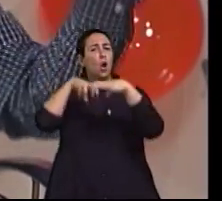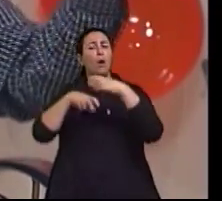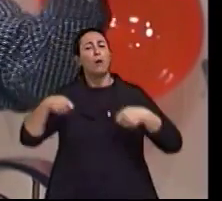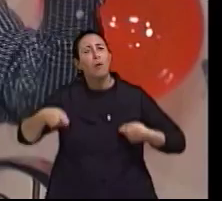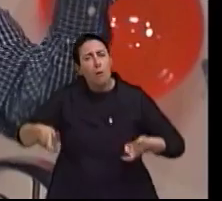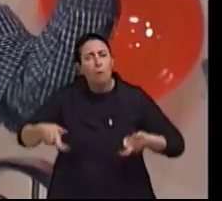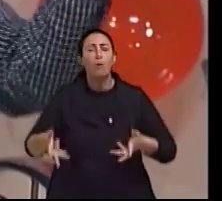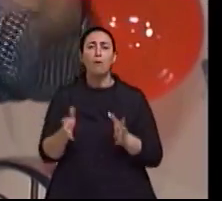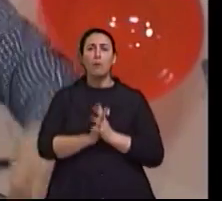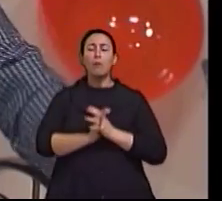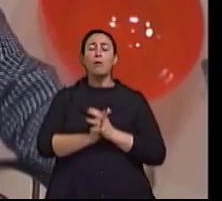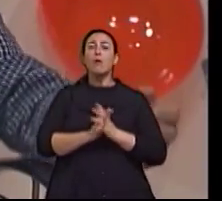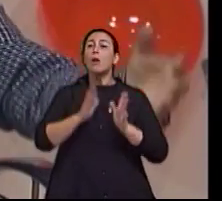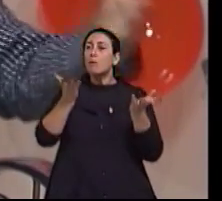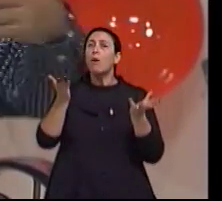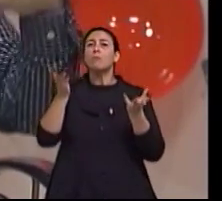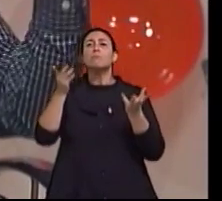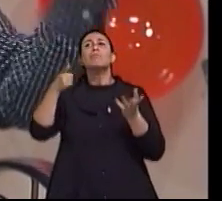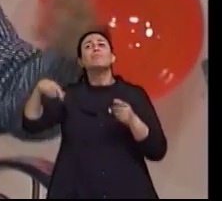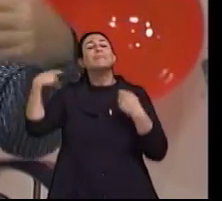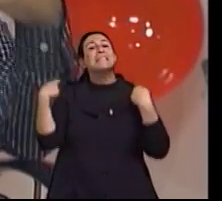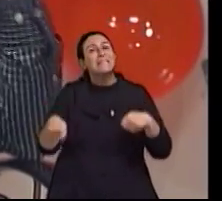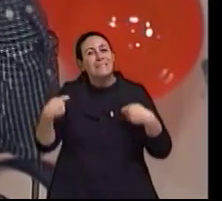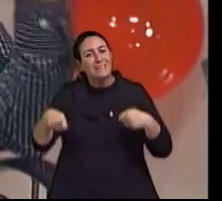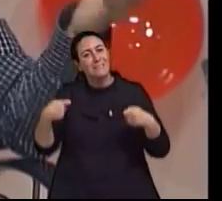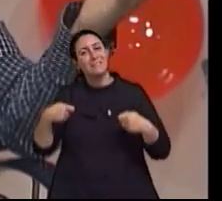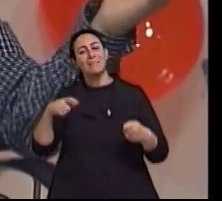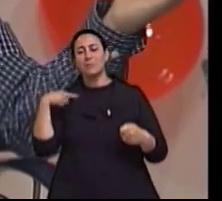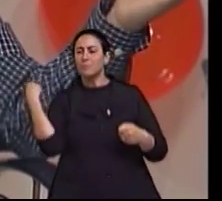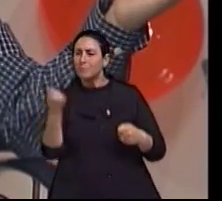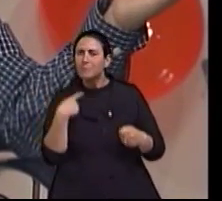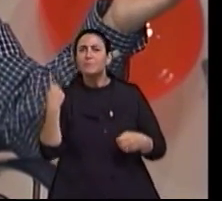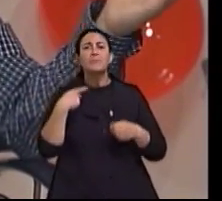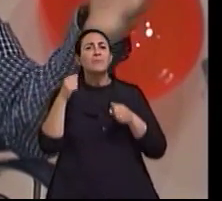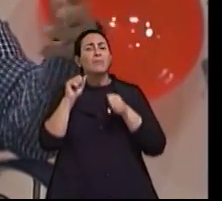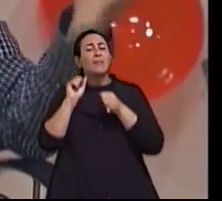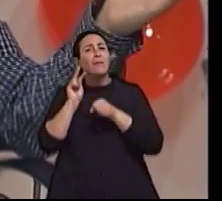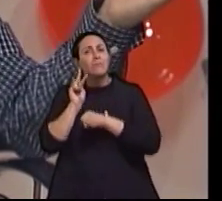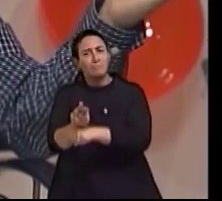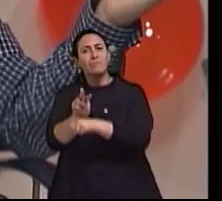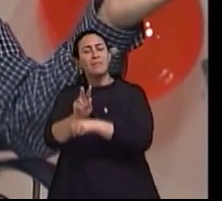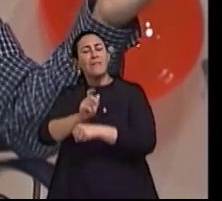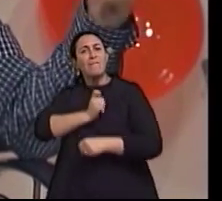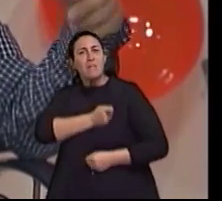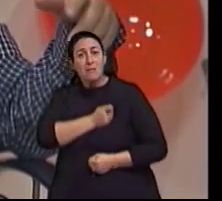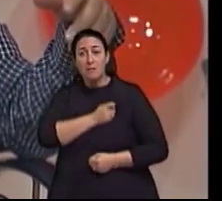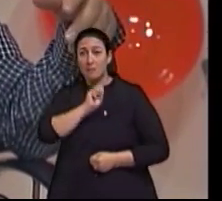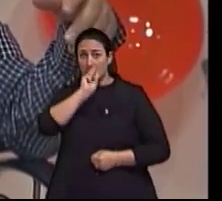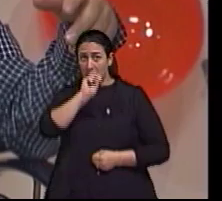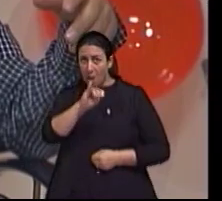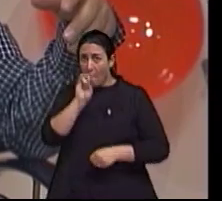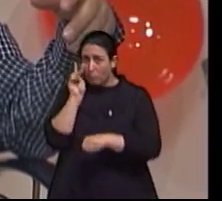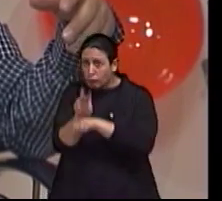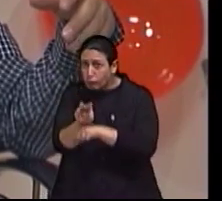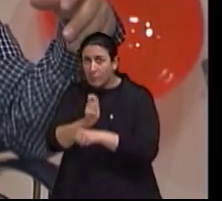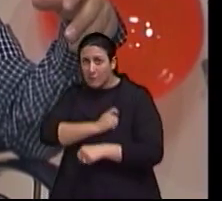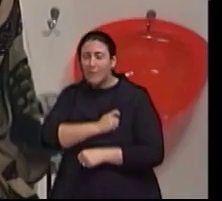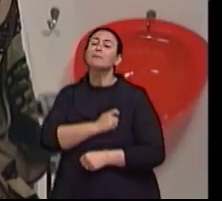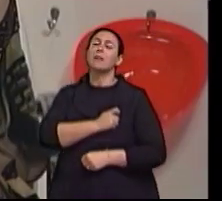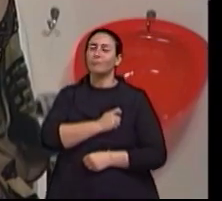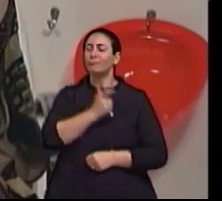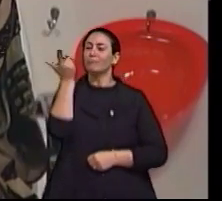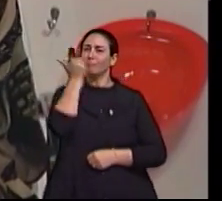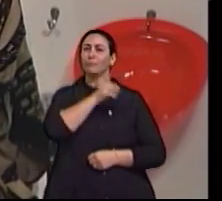fiscalizamos, nós não criamos mecanismos de nos autofiscalizar, essas coisas não são implementadas.